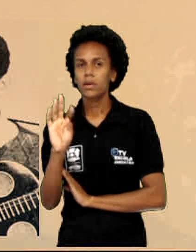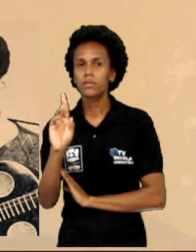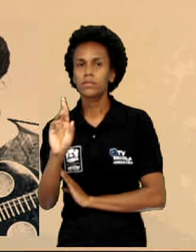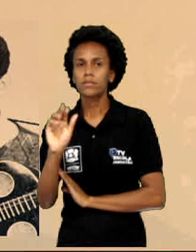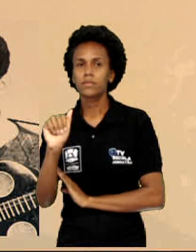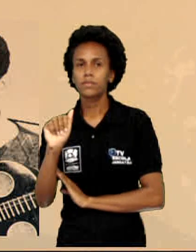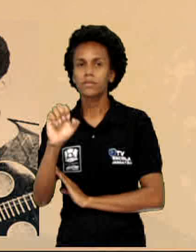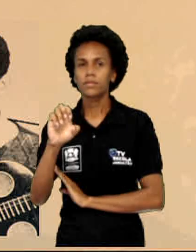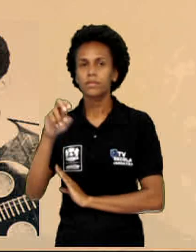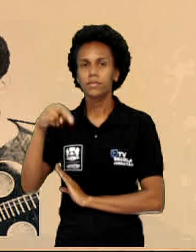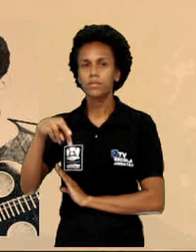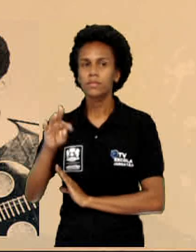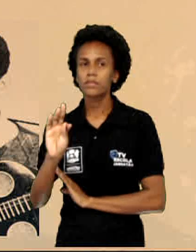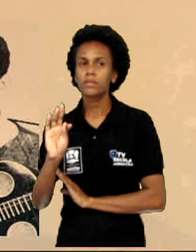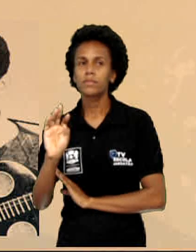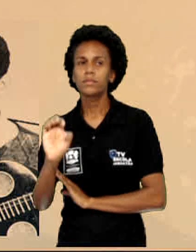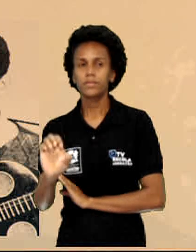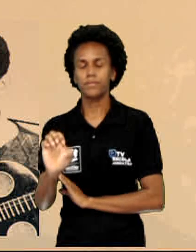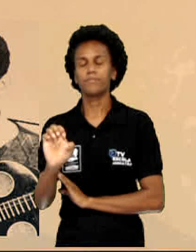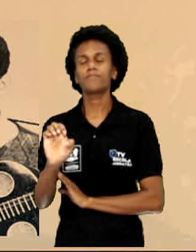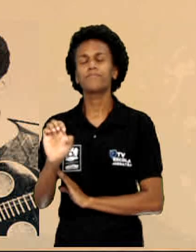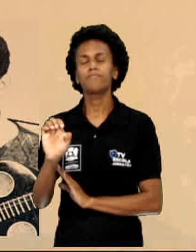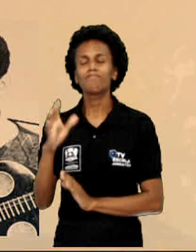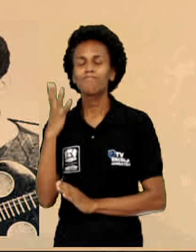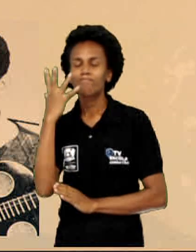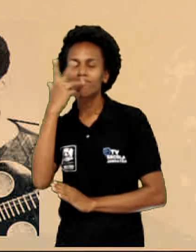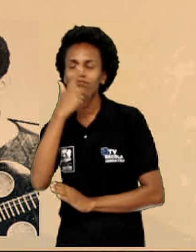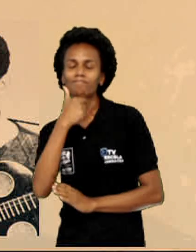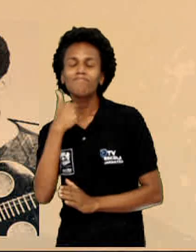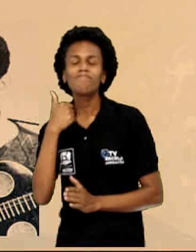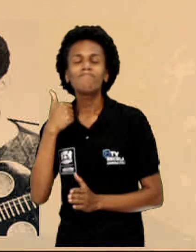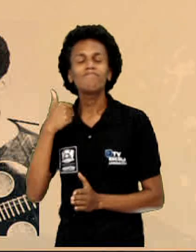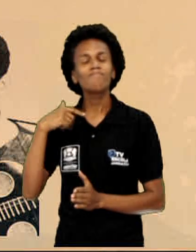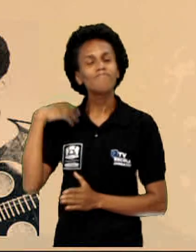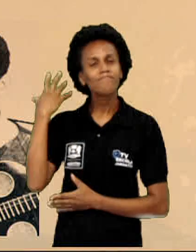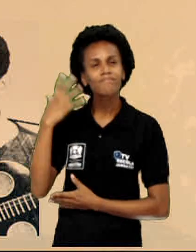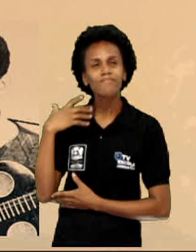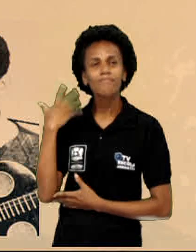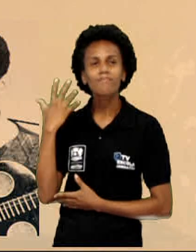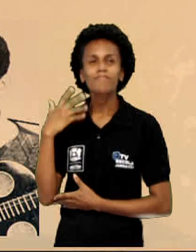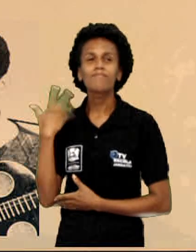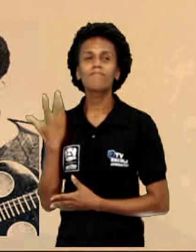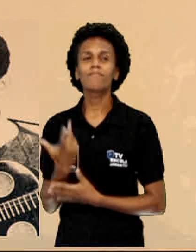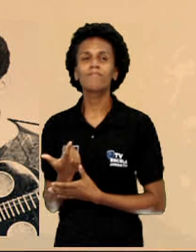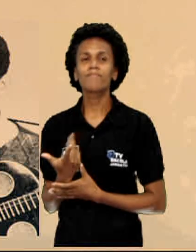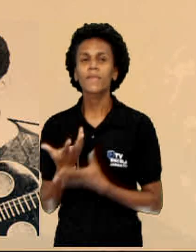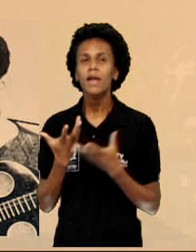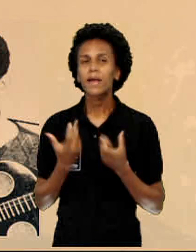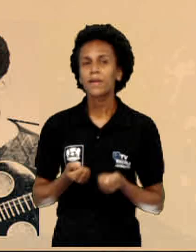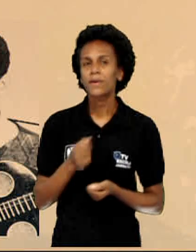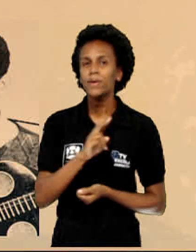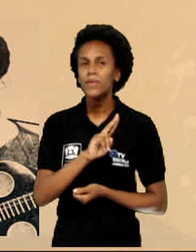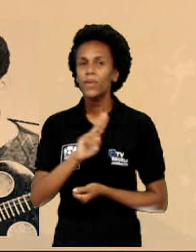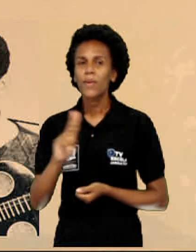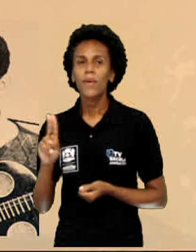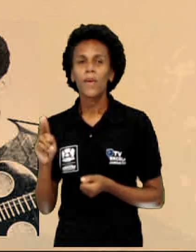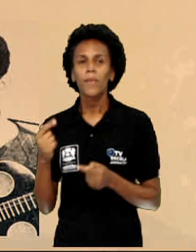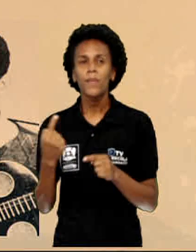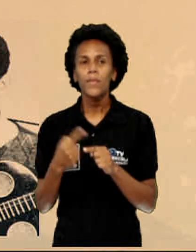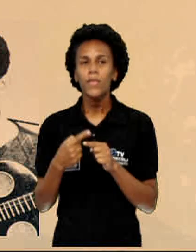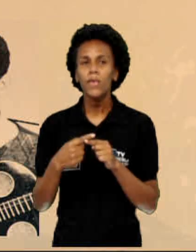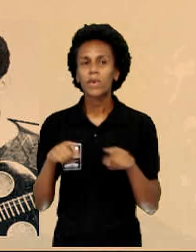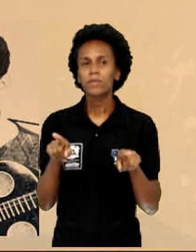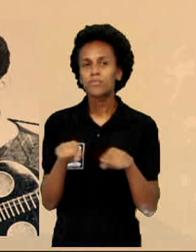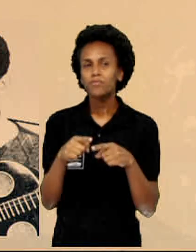belíssima polca que recebeu esse nome por arrastar os instrumentos presentes. Foi a polca Atraente